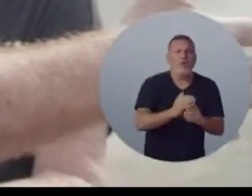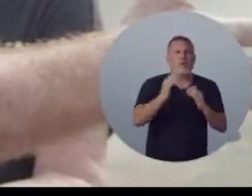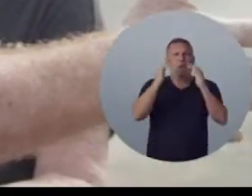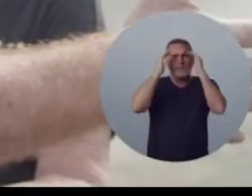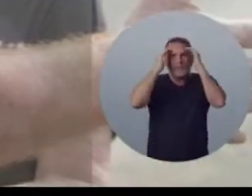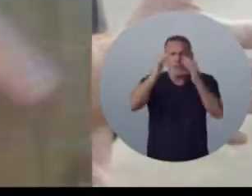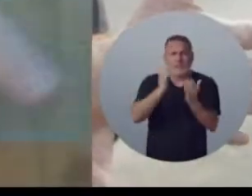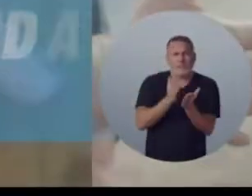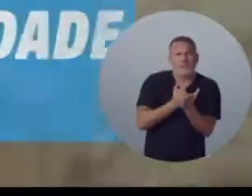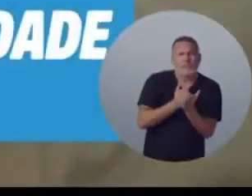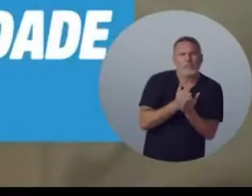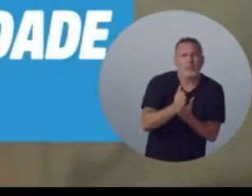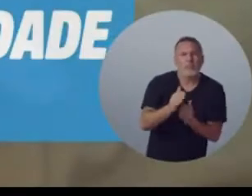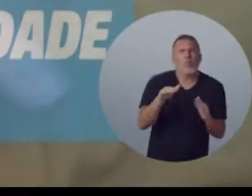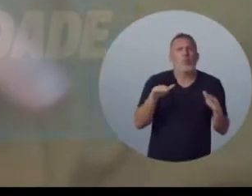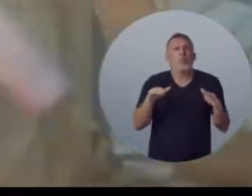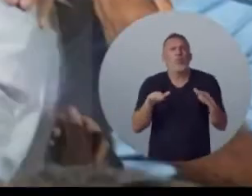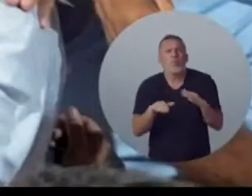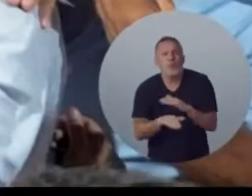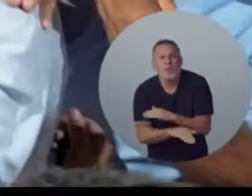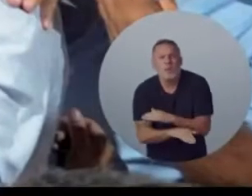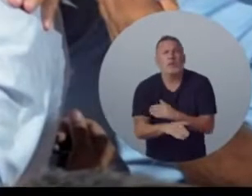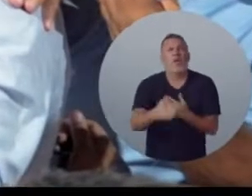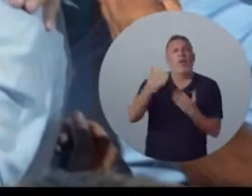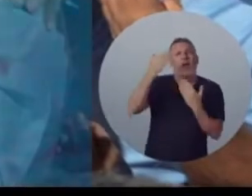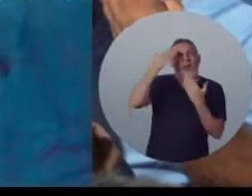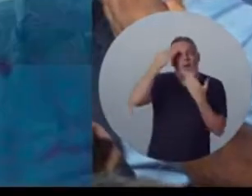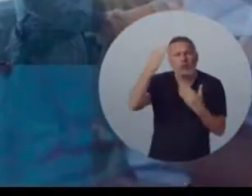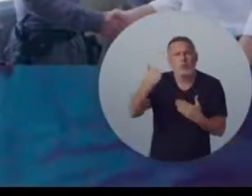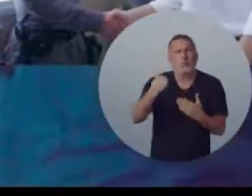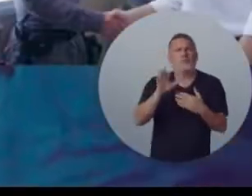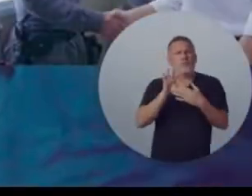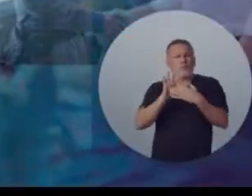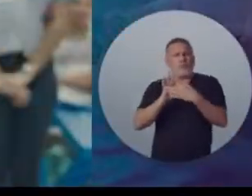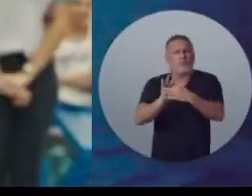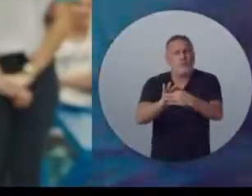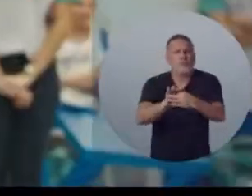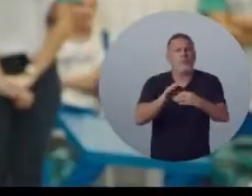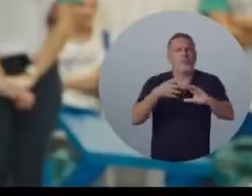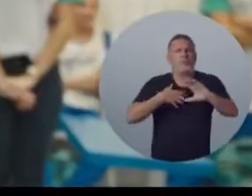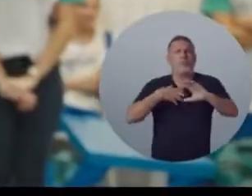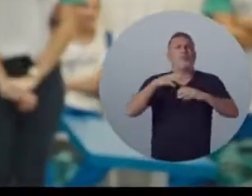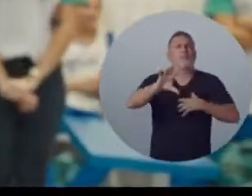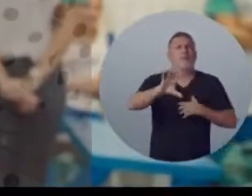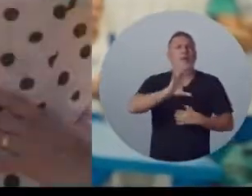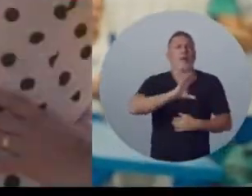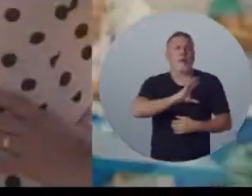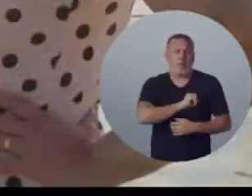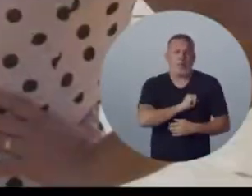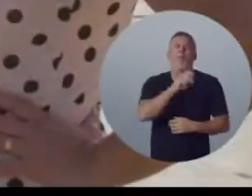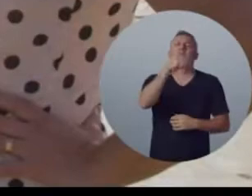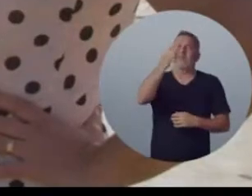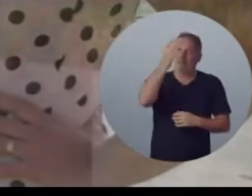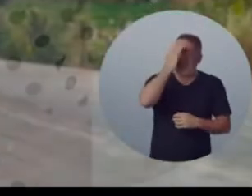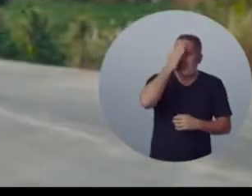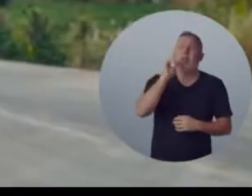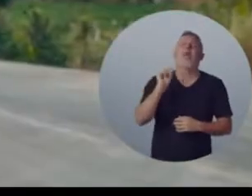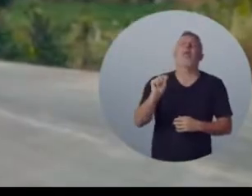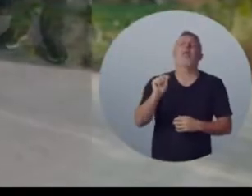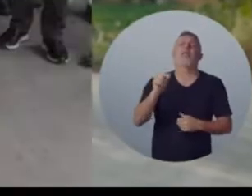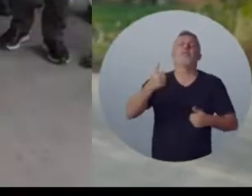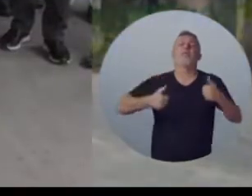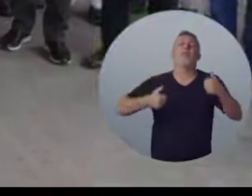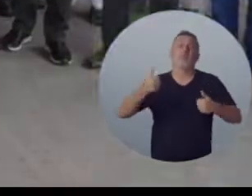do respeito, da honestidade, da humildade, da gratidão, da lealdade, da compaixão.